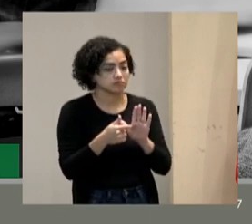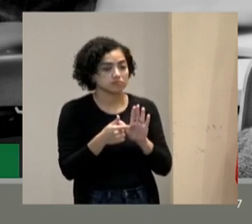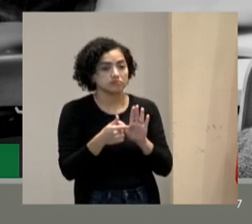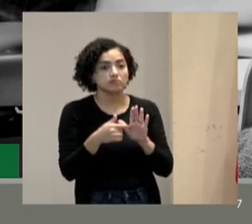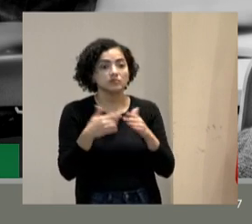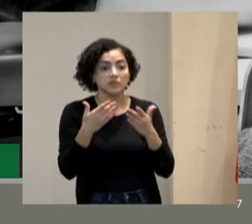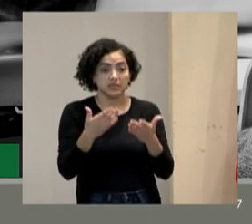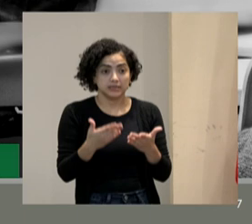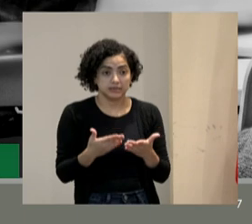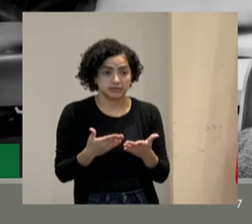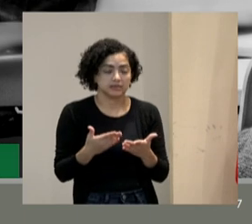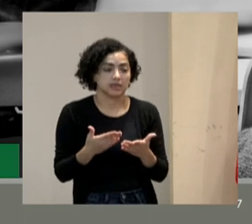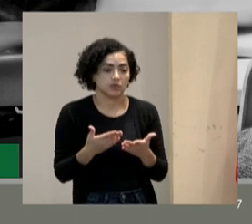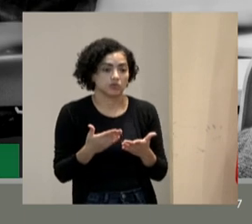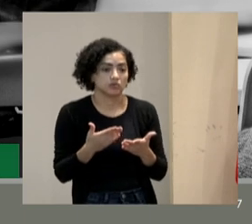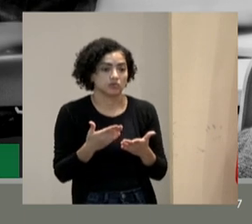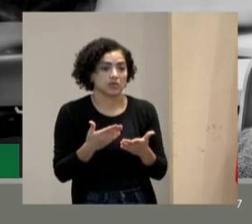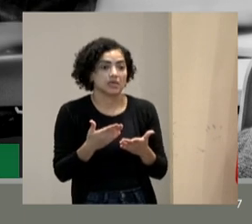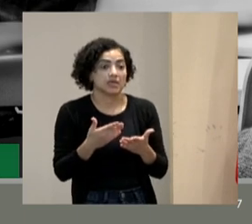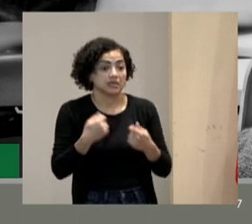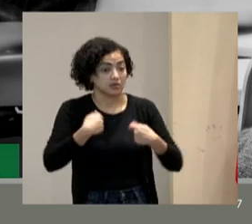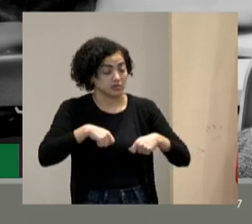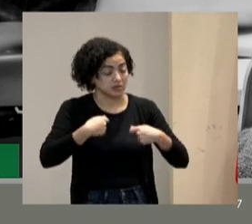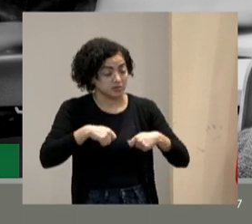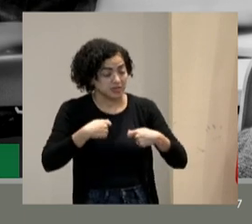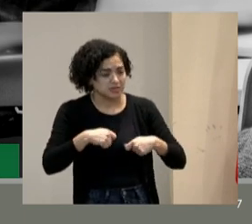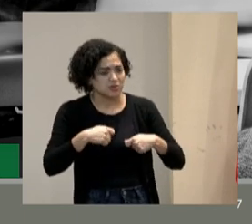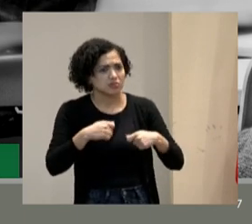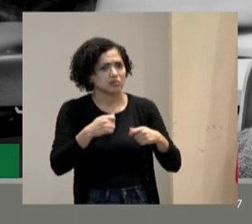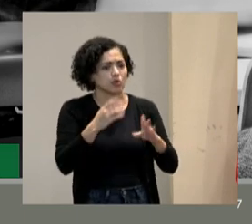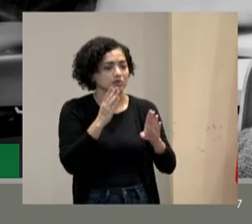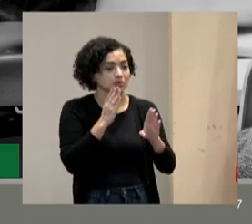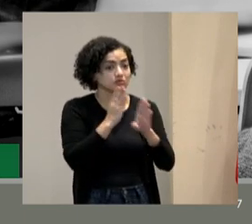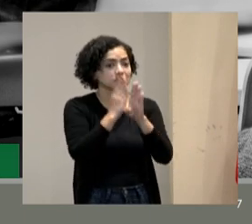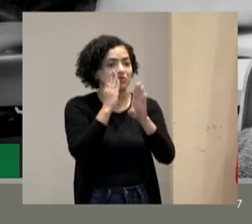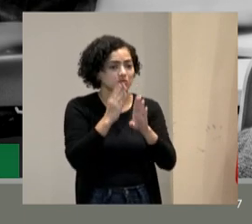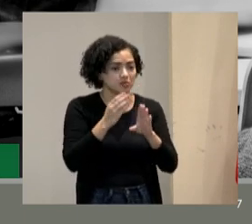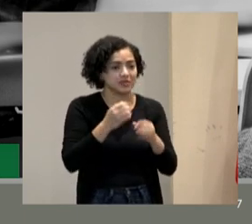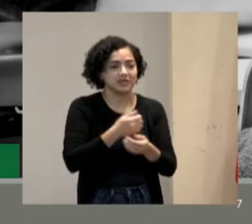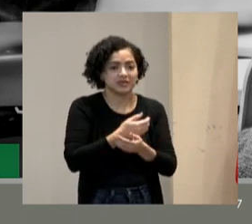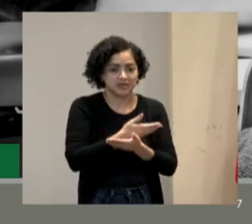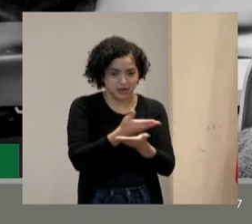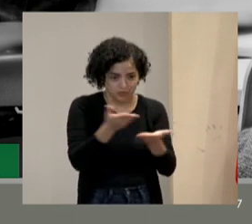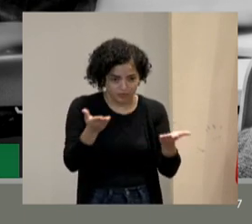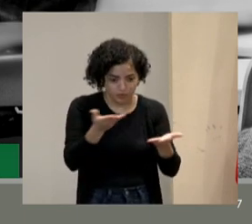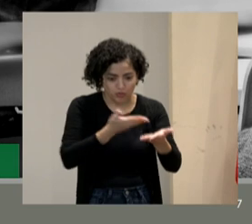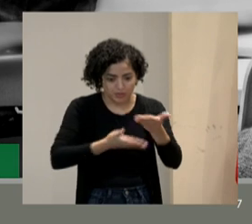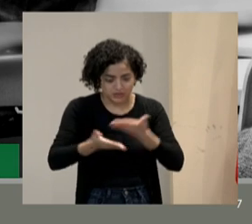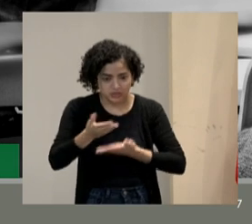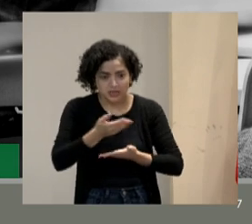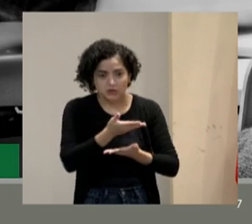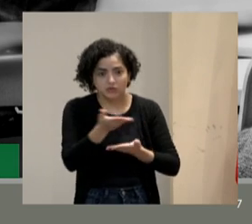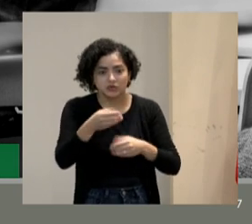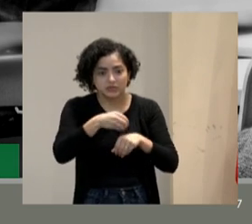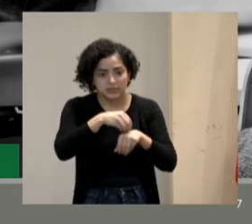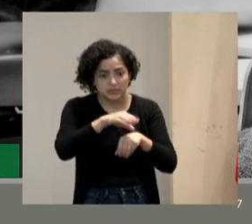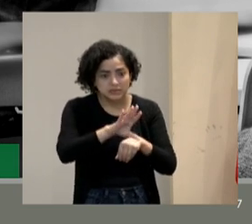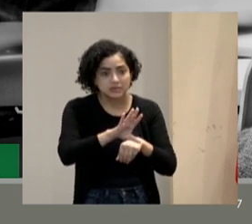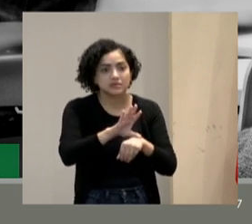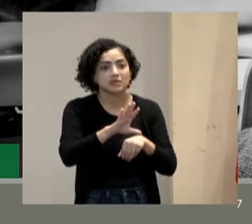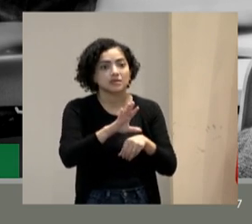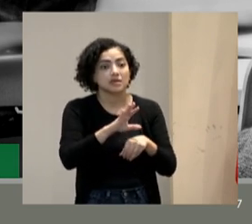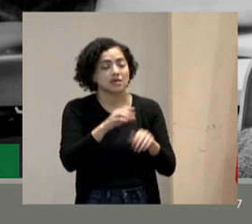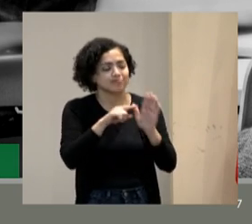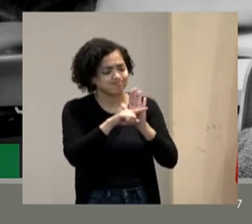Então esse número 10 está me perseguindo e eu preciso quando eu descobrir eu prometo que eu compartilho com vocês. Mas é um número que tem perseguido